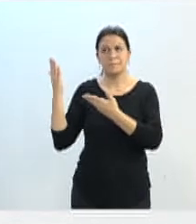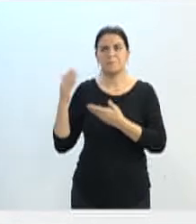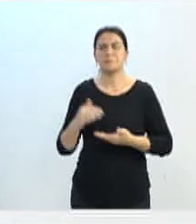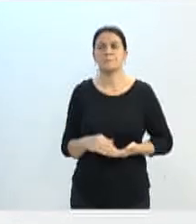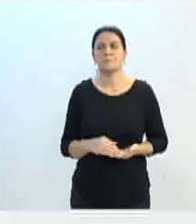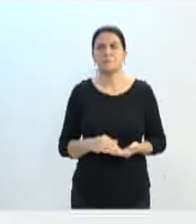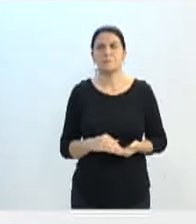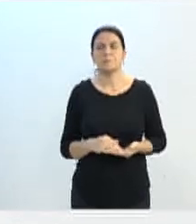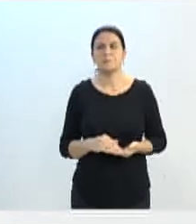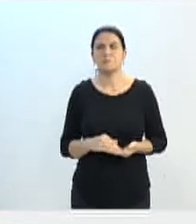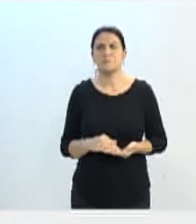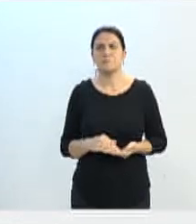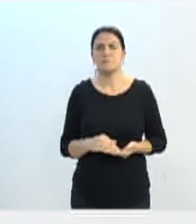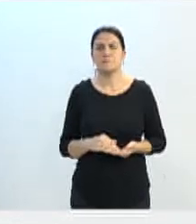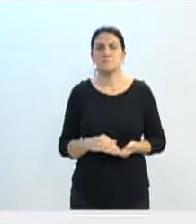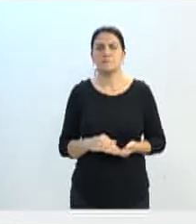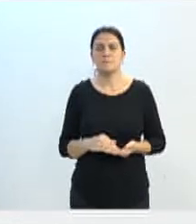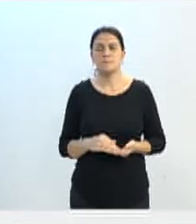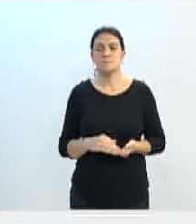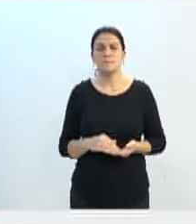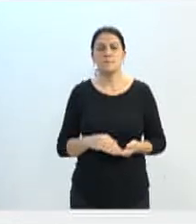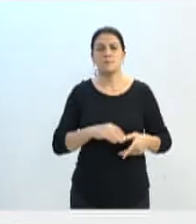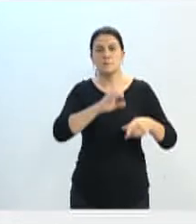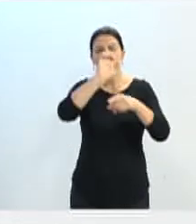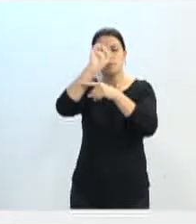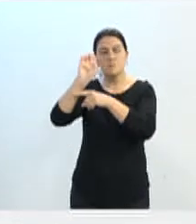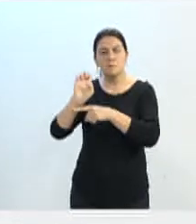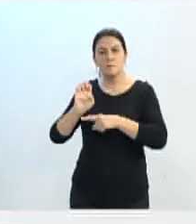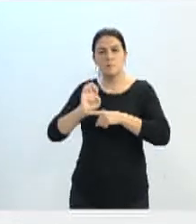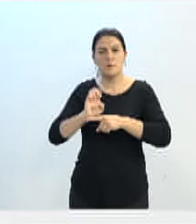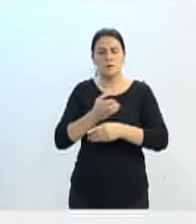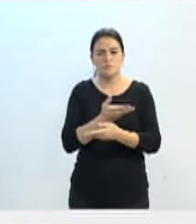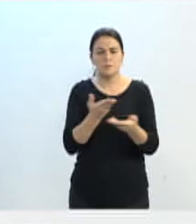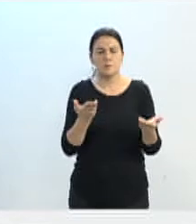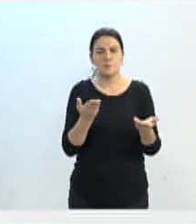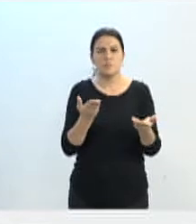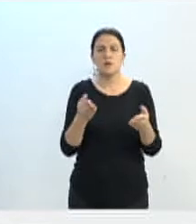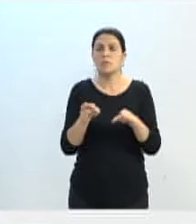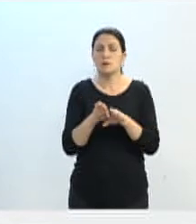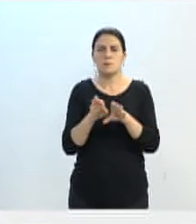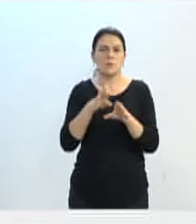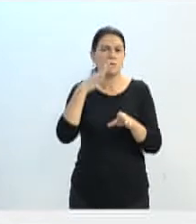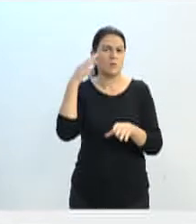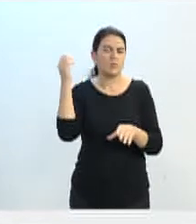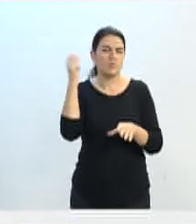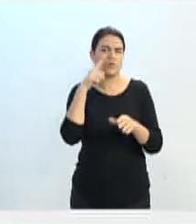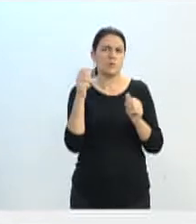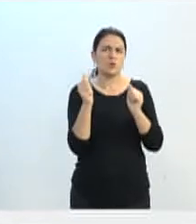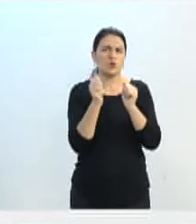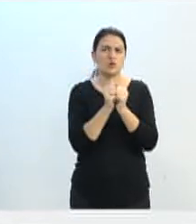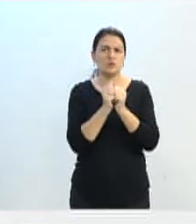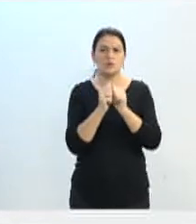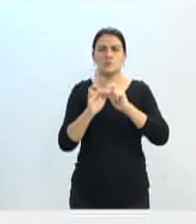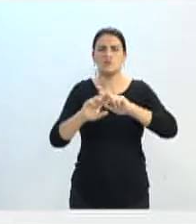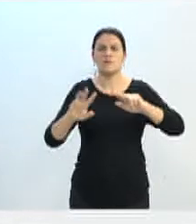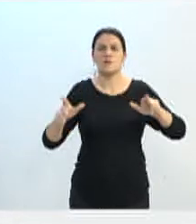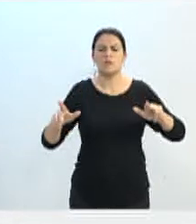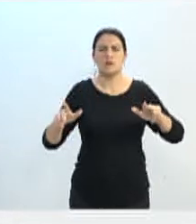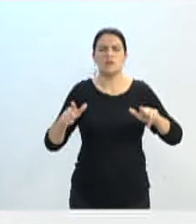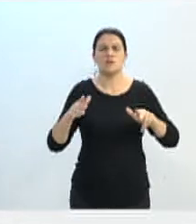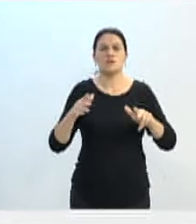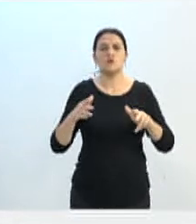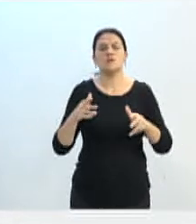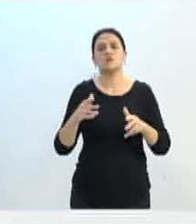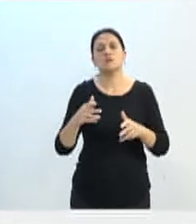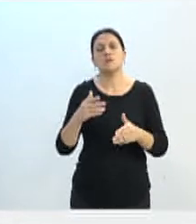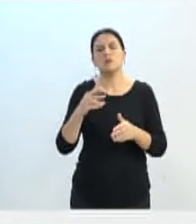em todo o Estado. E a FURB, então, está mostrando também a sua capilaridade de poder atuar junto com outras instituições da CAF, para poder